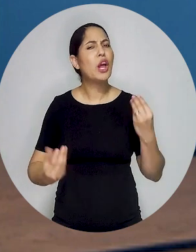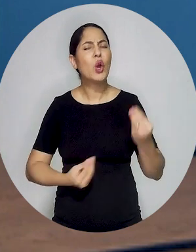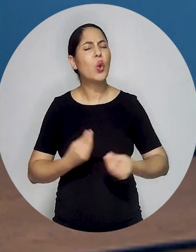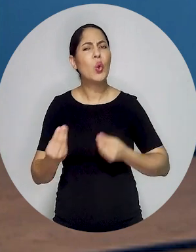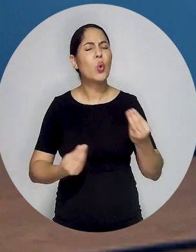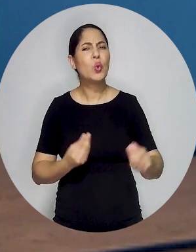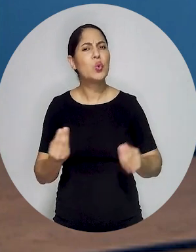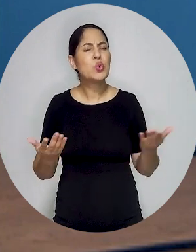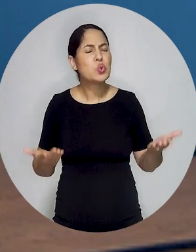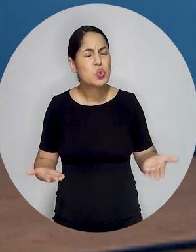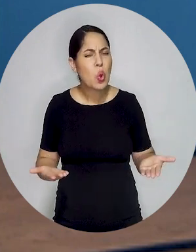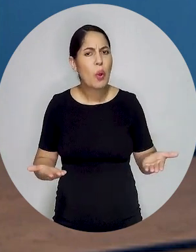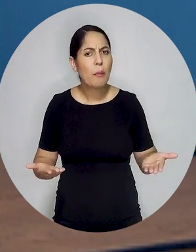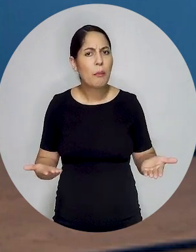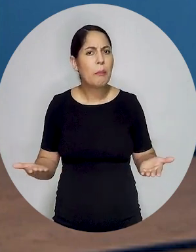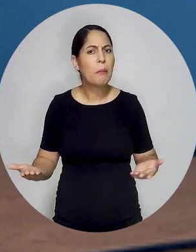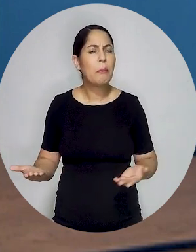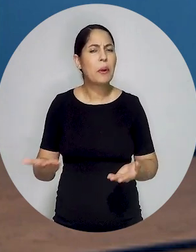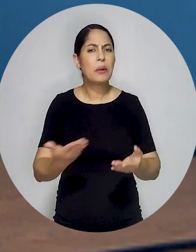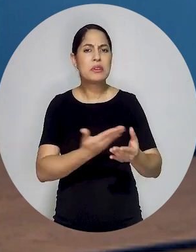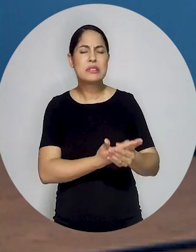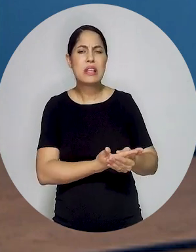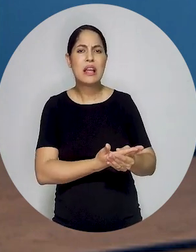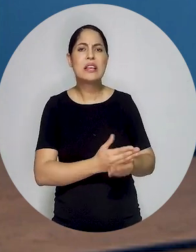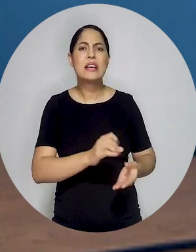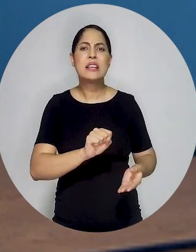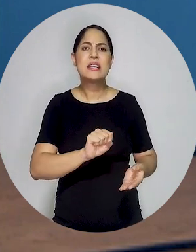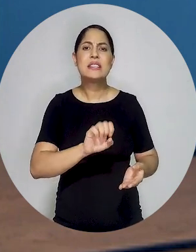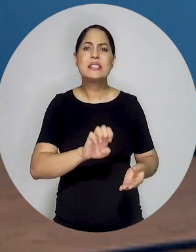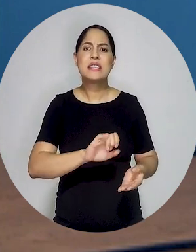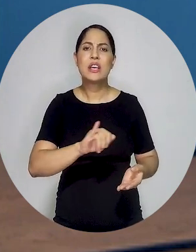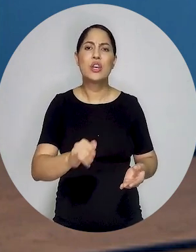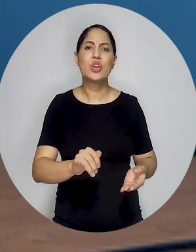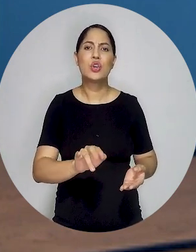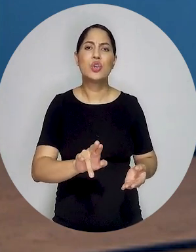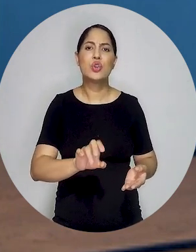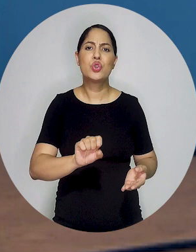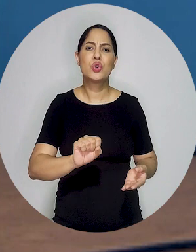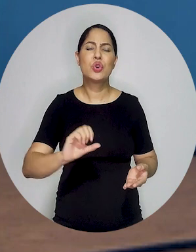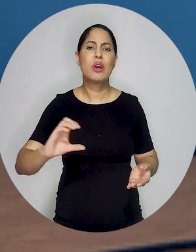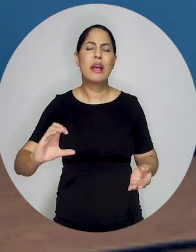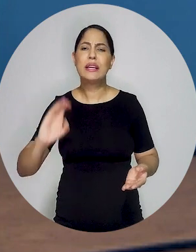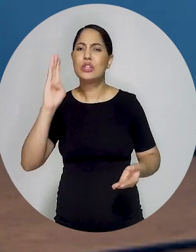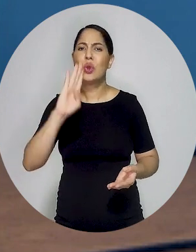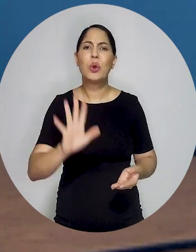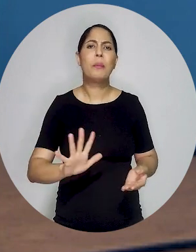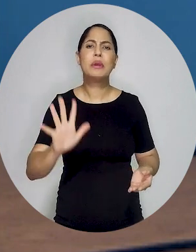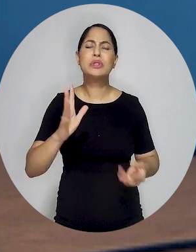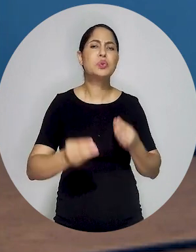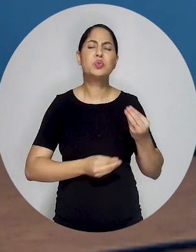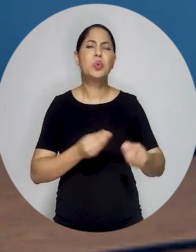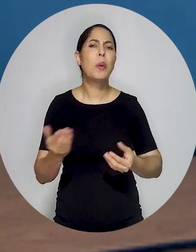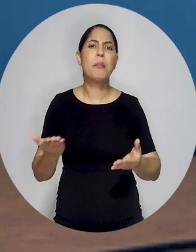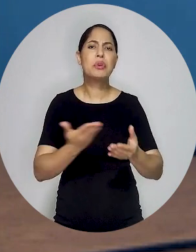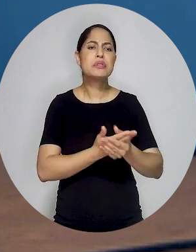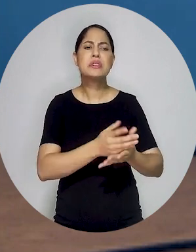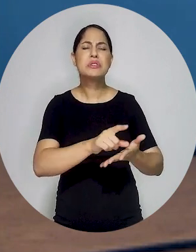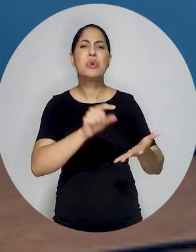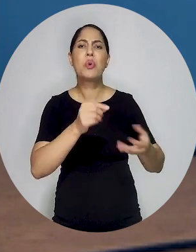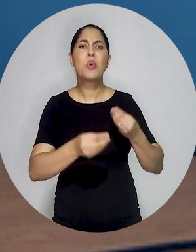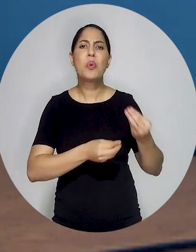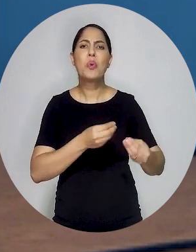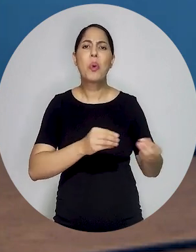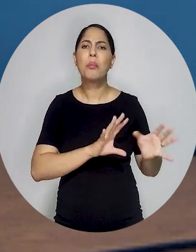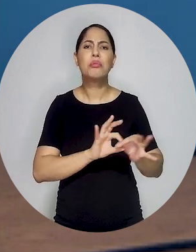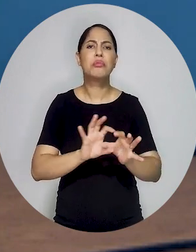selecionados pelos centros, pelo Sejus, que é em todo o país, que eles já começaram a fazer essa seleção, o que eles